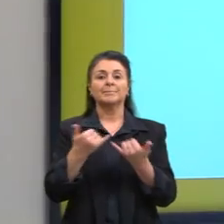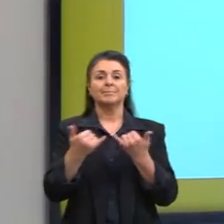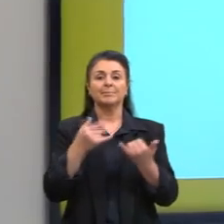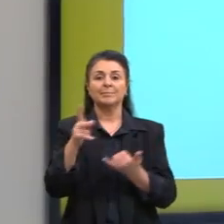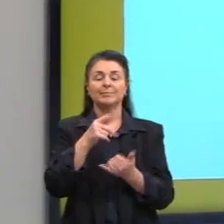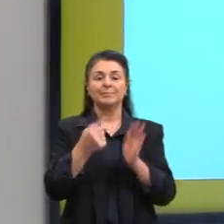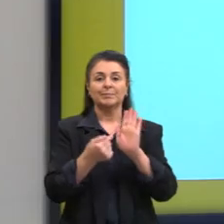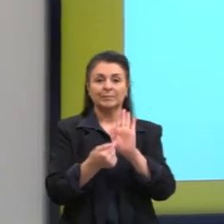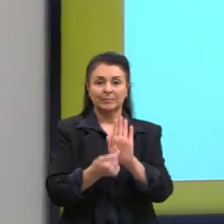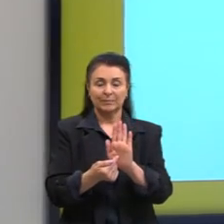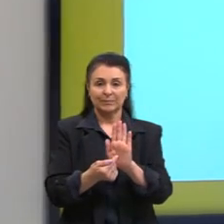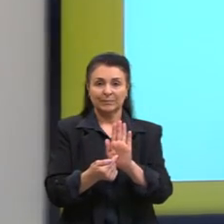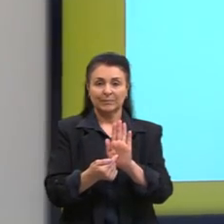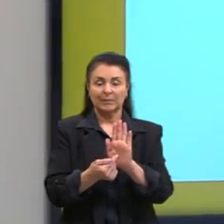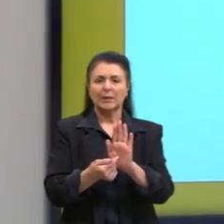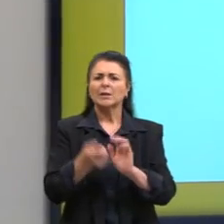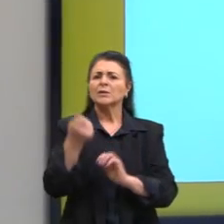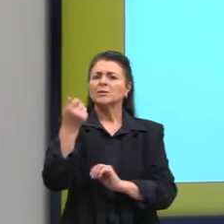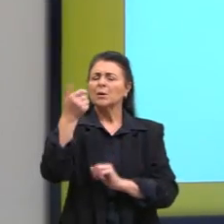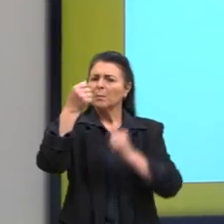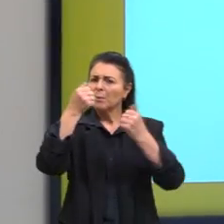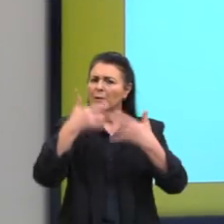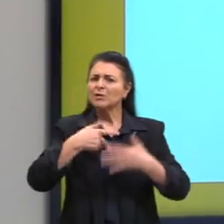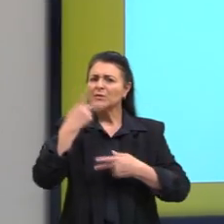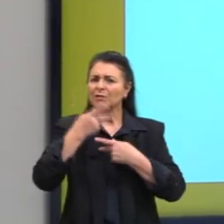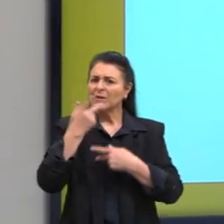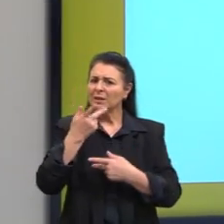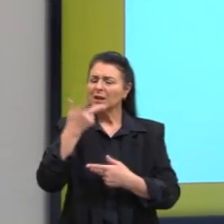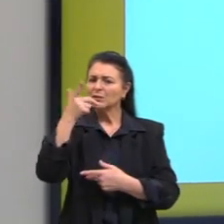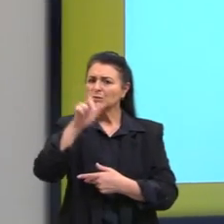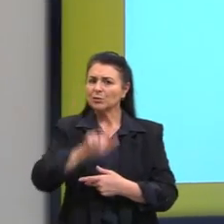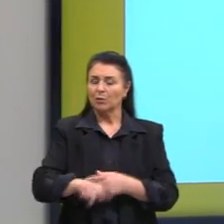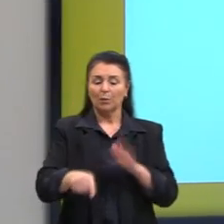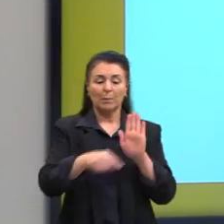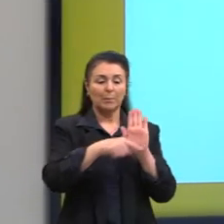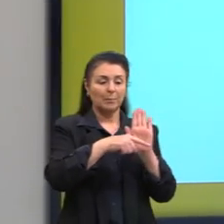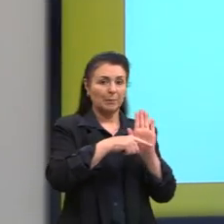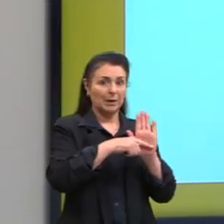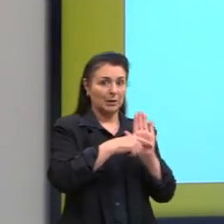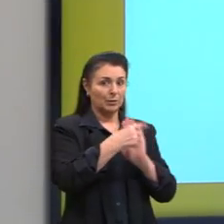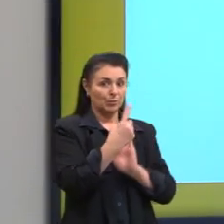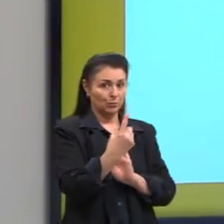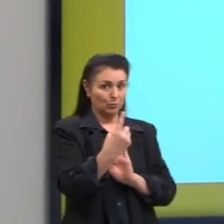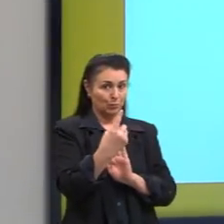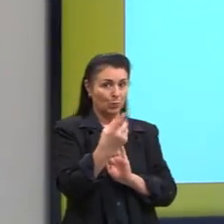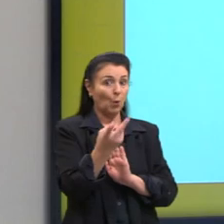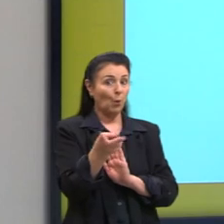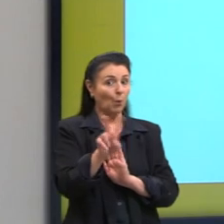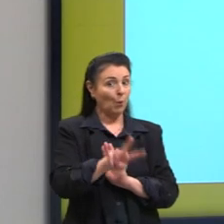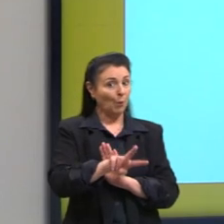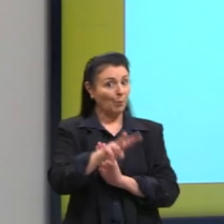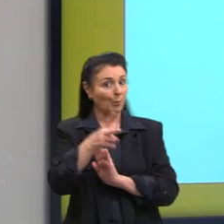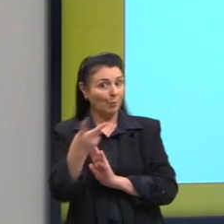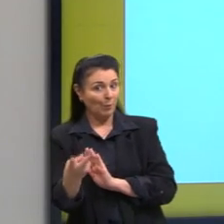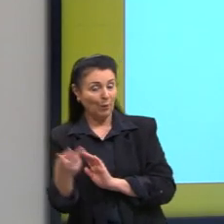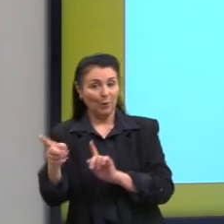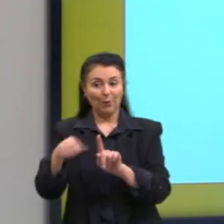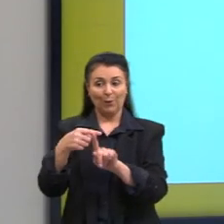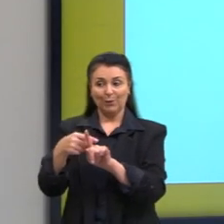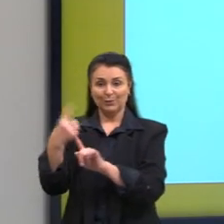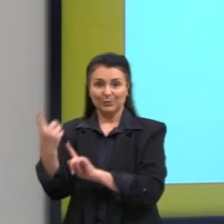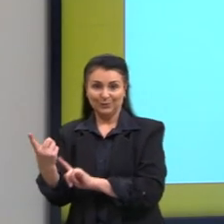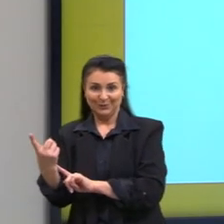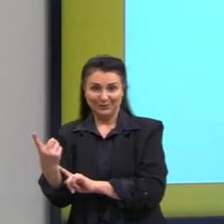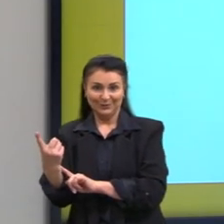e aqui a pode reafirmar esse conceito, então, vendo que menos um é o oposto de mais um, mais um é o oposto de menos